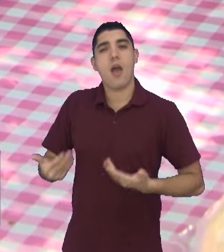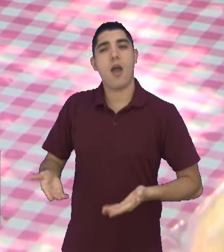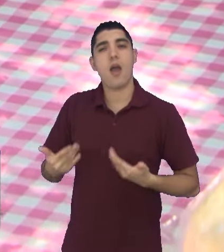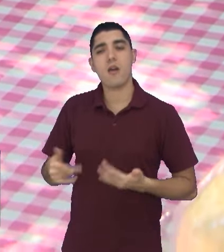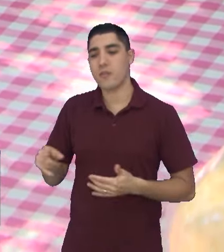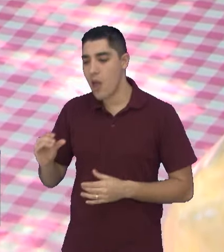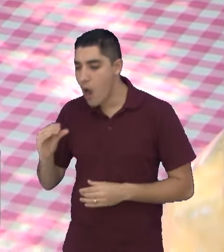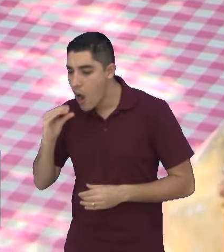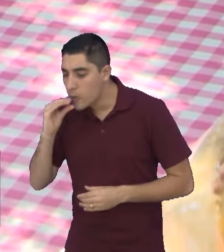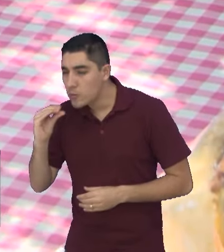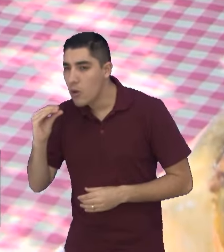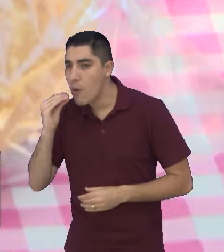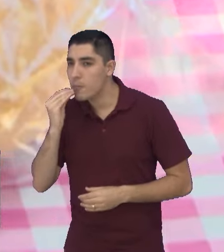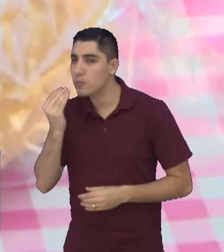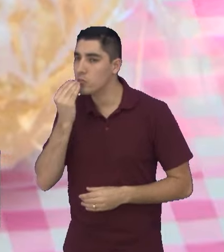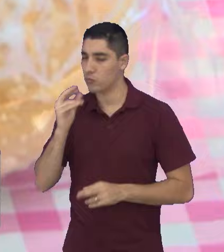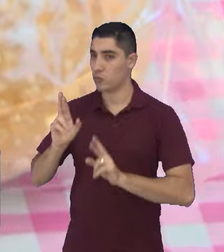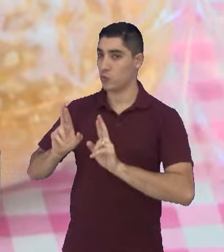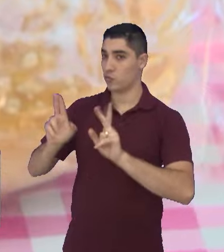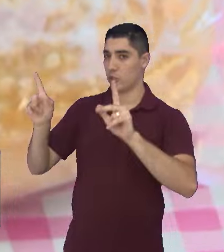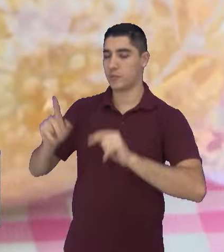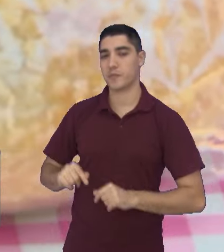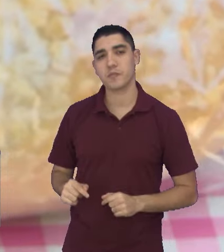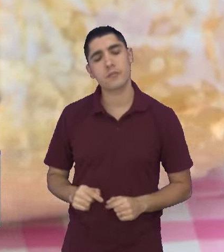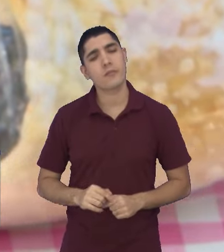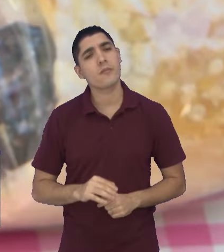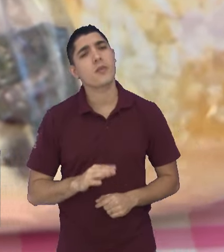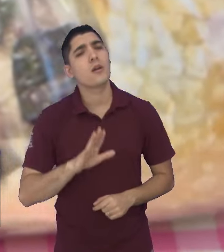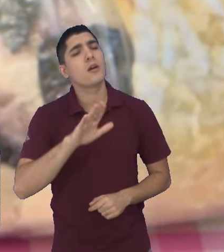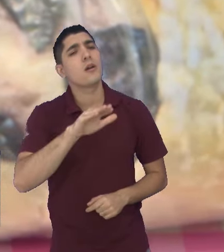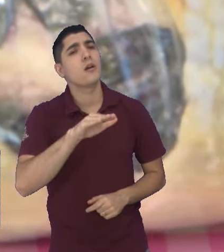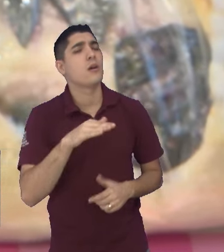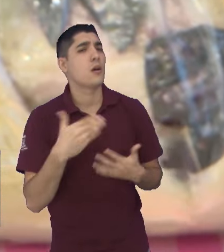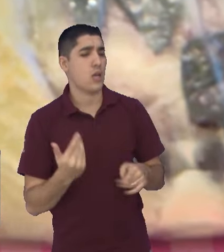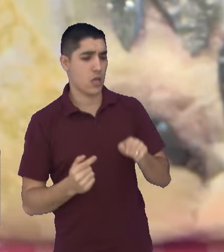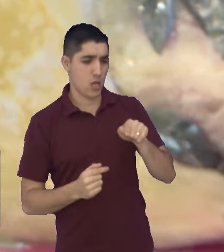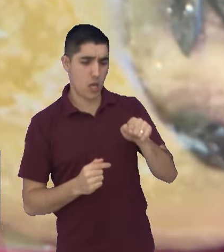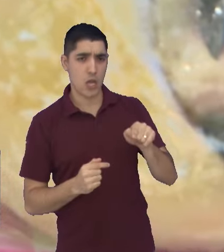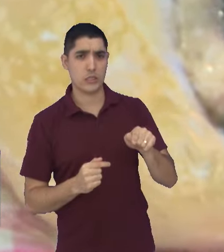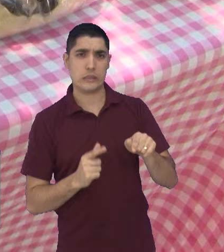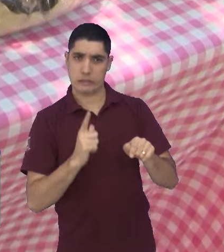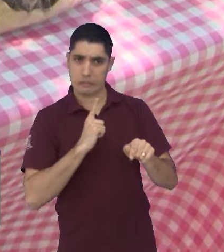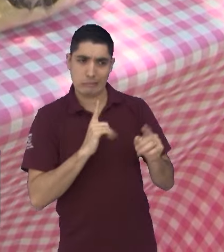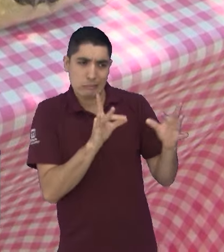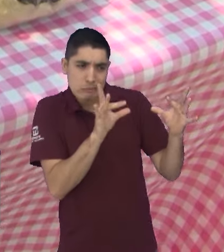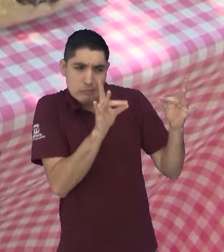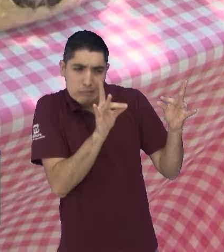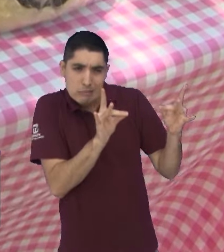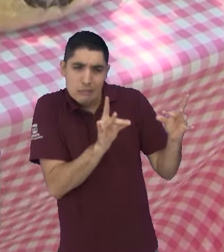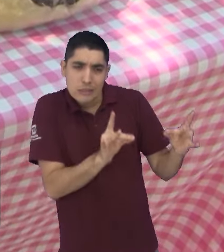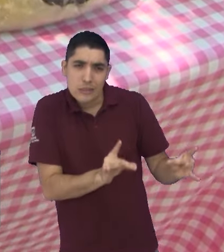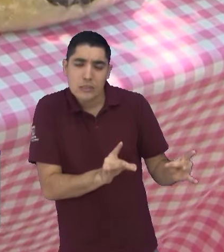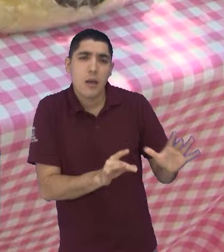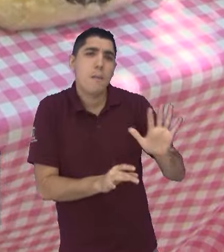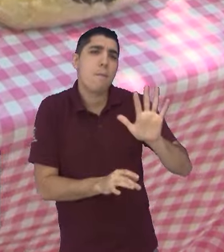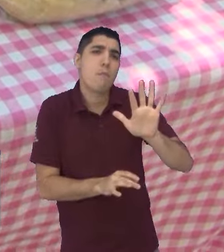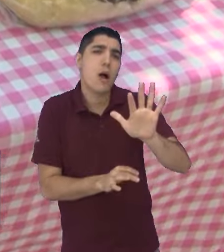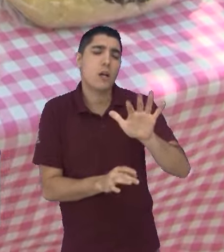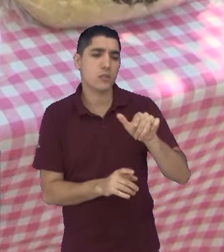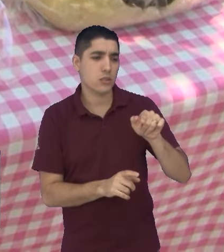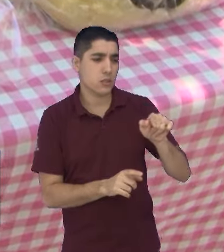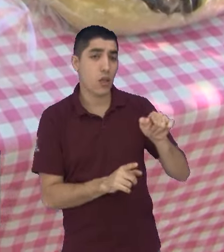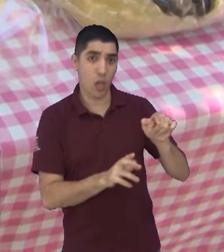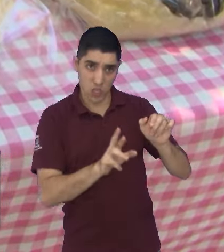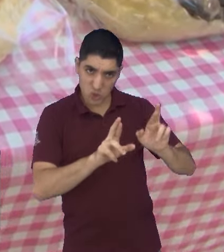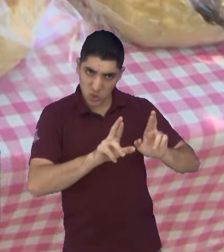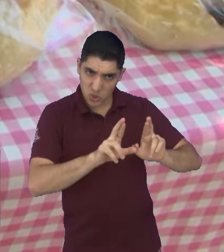um pouco mais ácido. E, Paulo, todo esse processo é muito detalhe, né? Mas cada detalhe faz toda